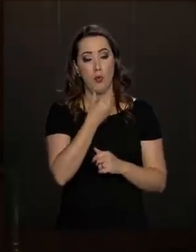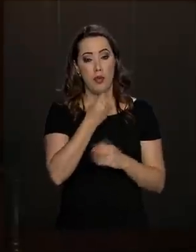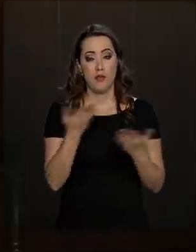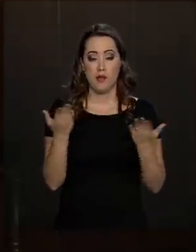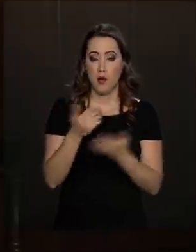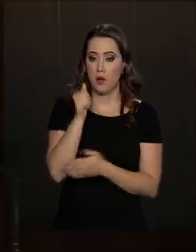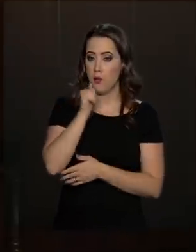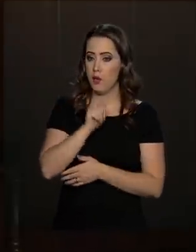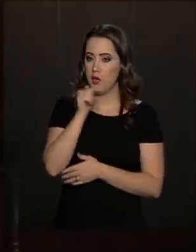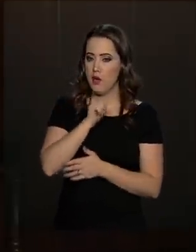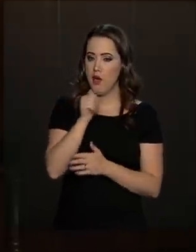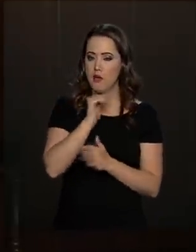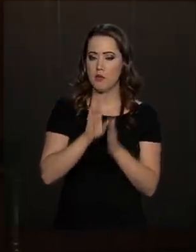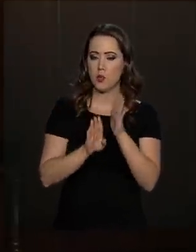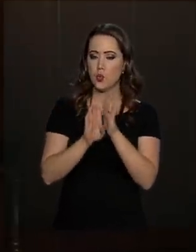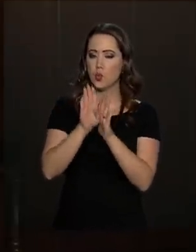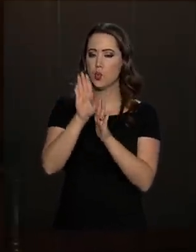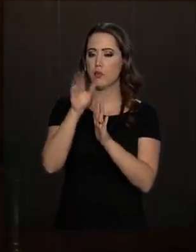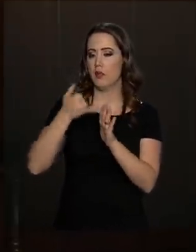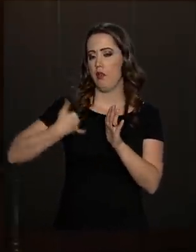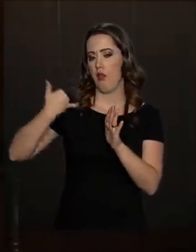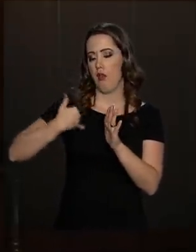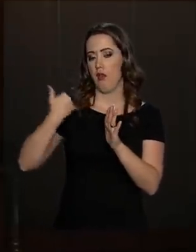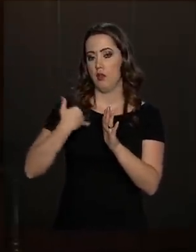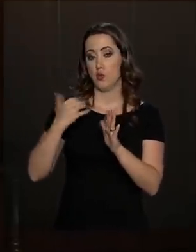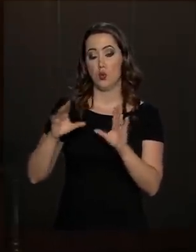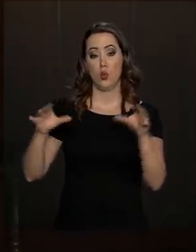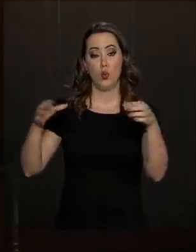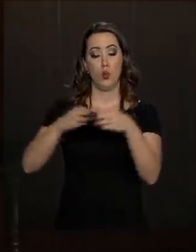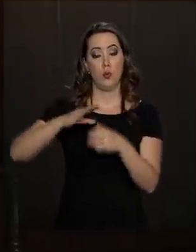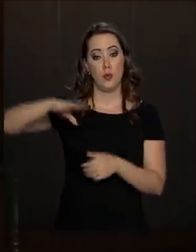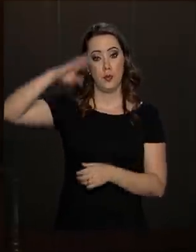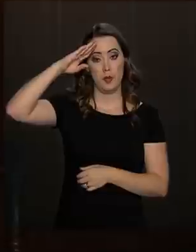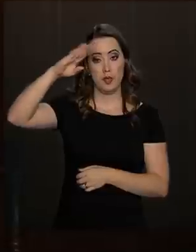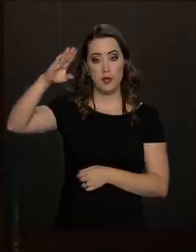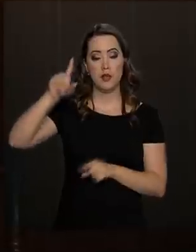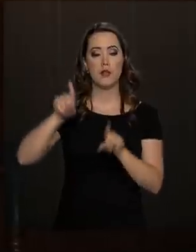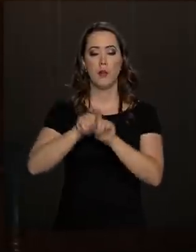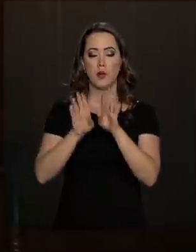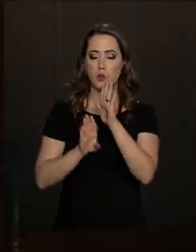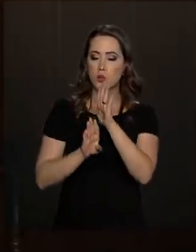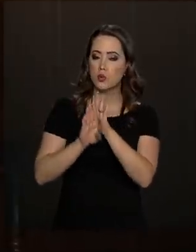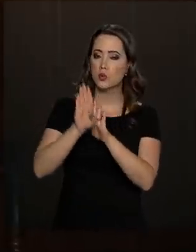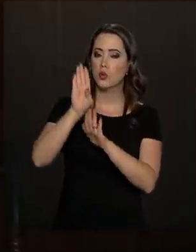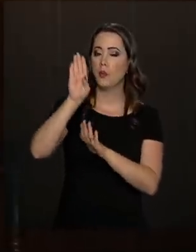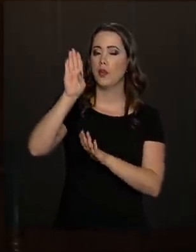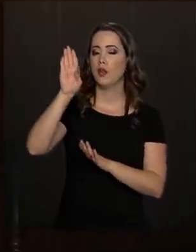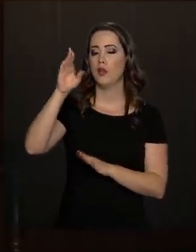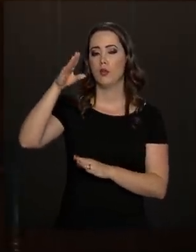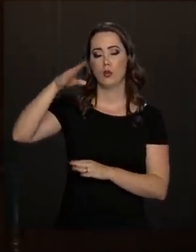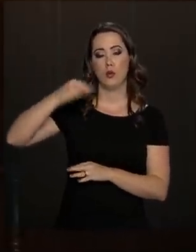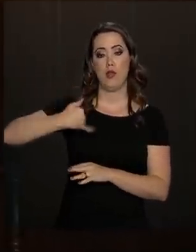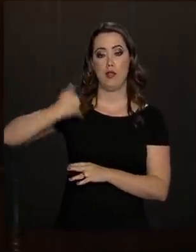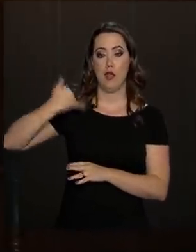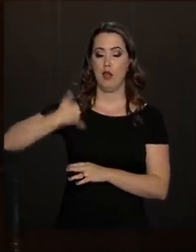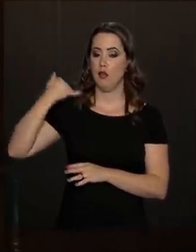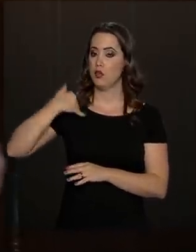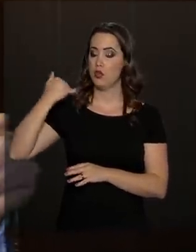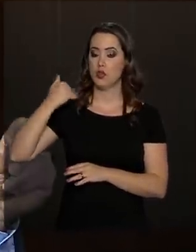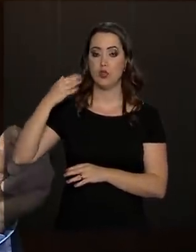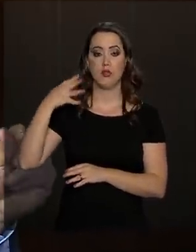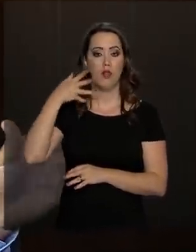as mulheres também subiram a idade, os militares estão subindo a idade também, estão tendo que ficar mais tempo, quer dizer,